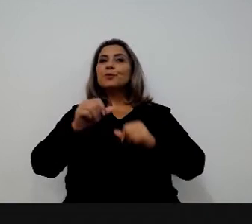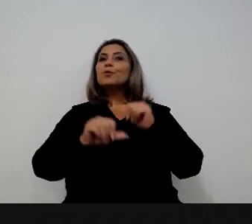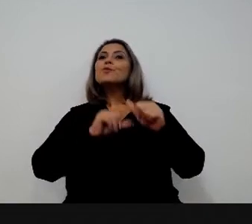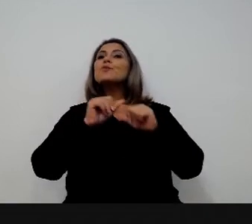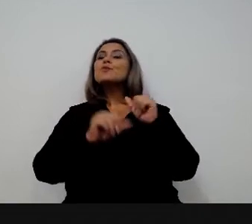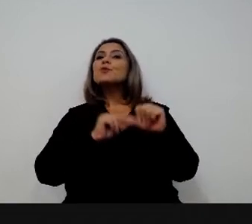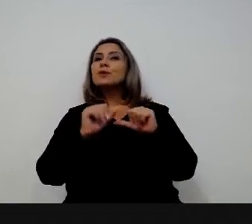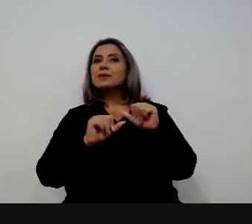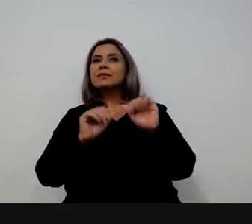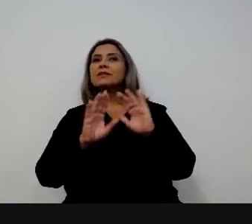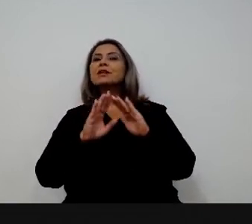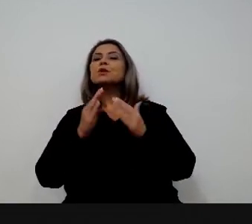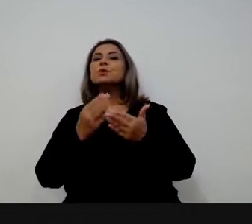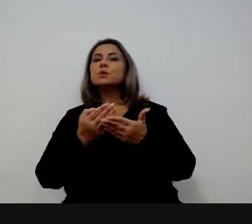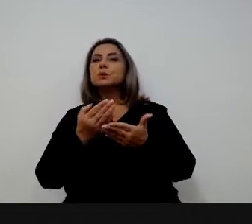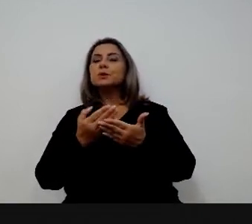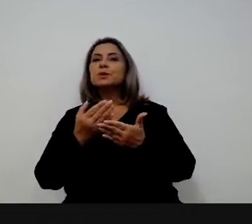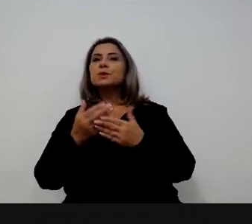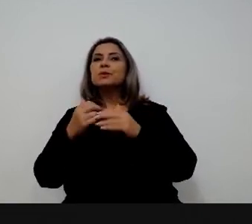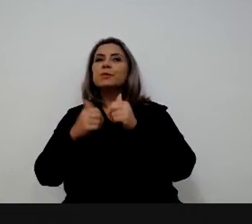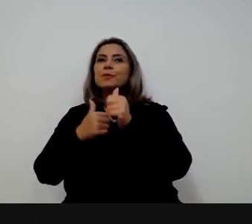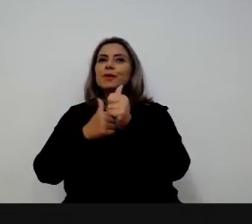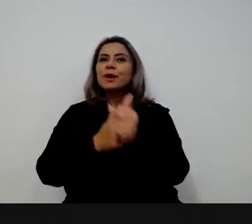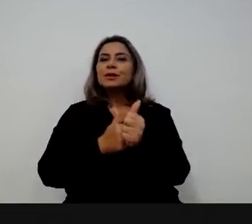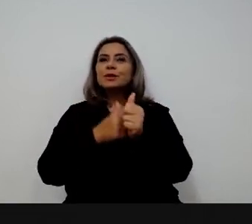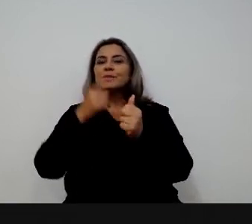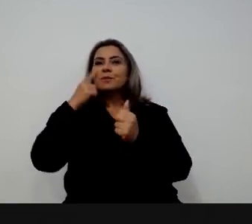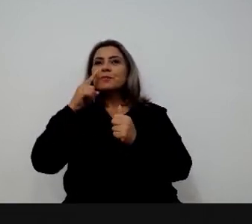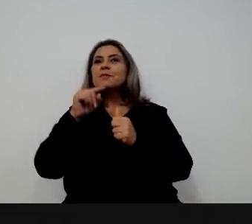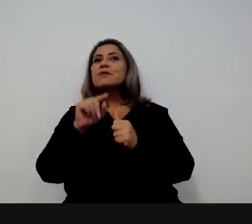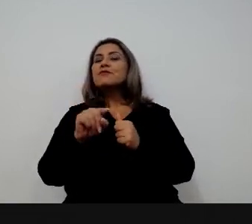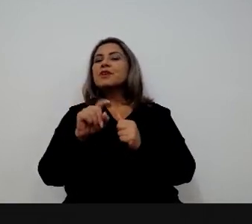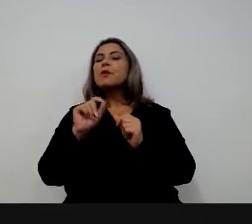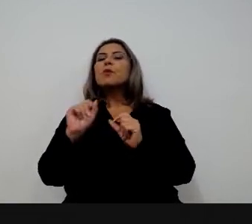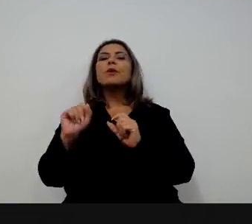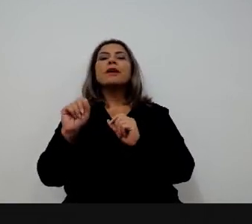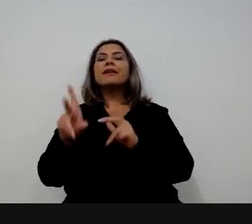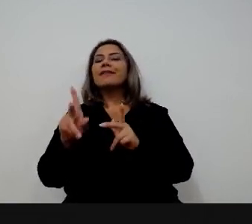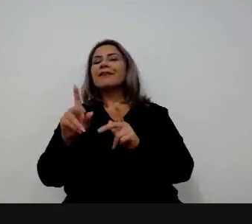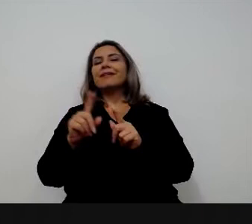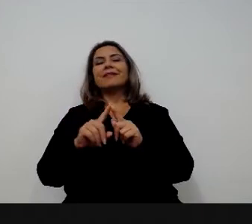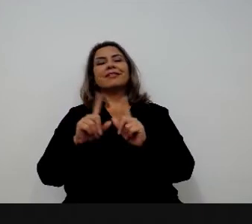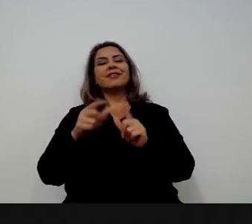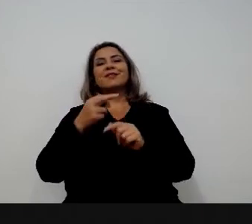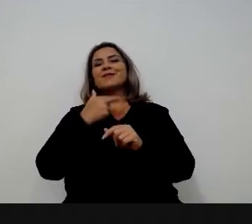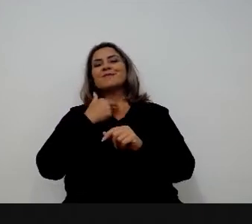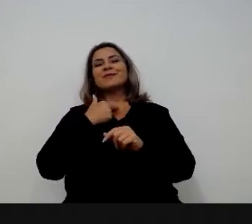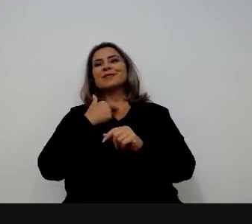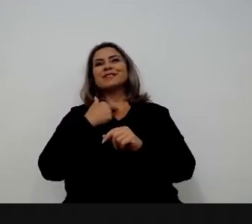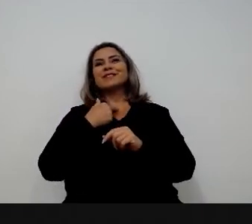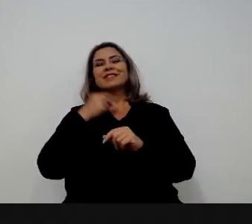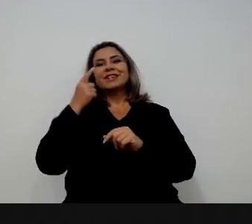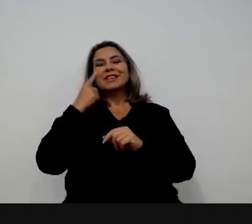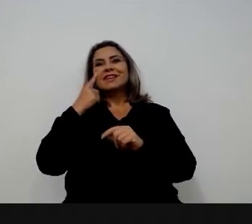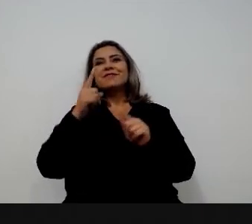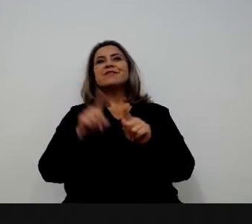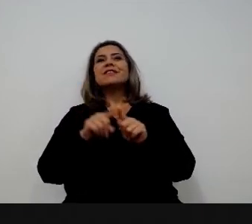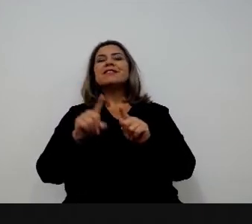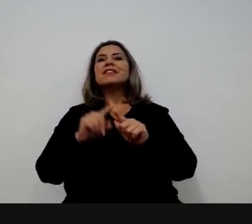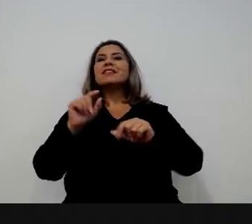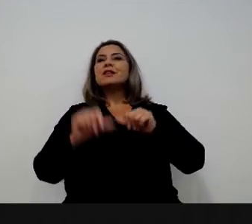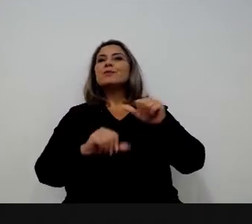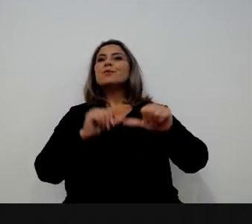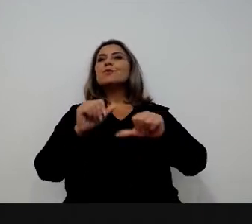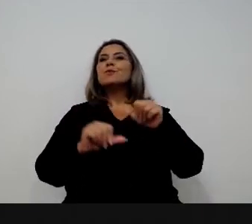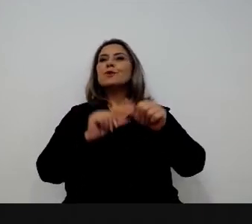Então, isso aqui foi um estudo que seguiu aquele outro, que a gente começou a ver, ok, mas a gente não pode, tem que entender que a demografia brasileira também